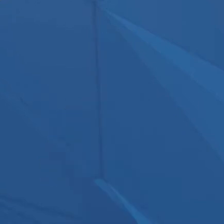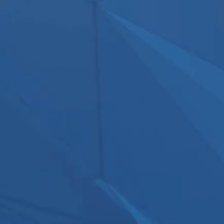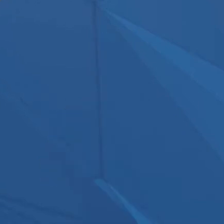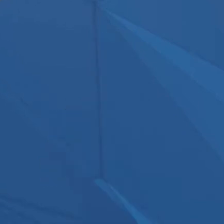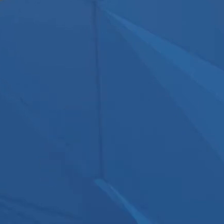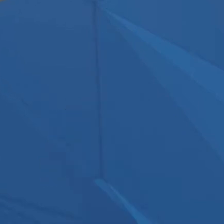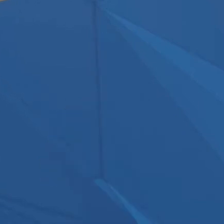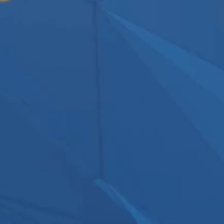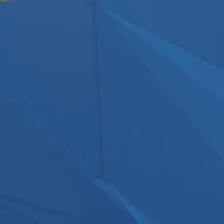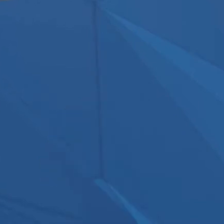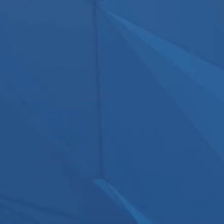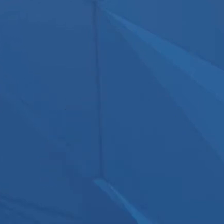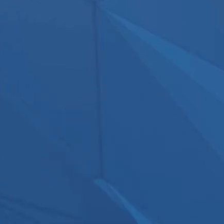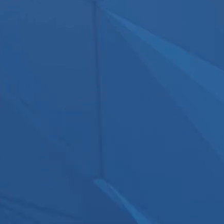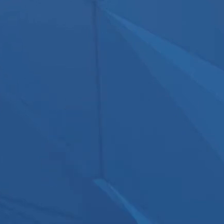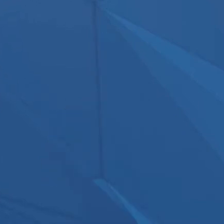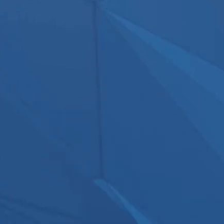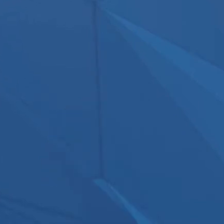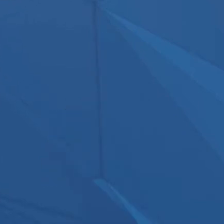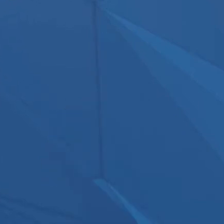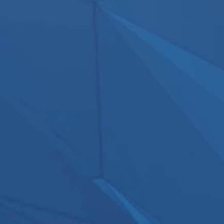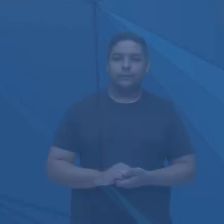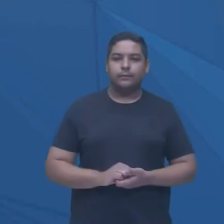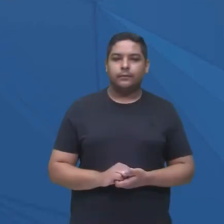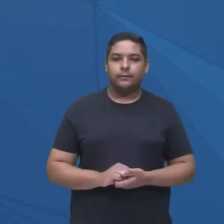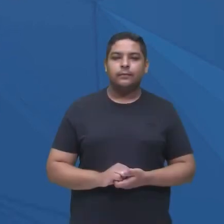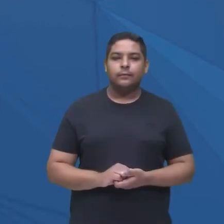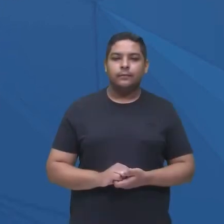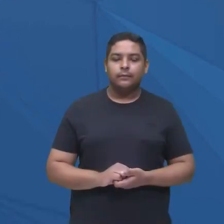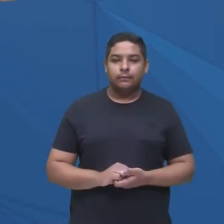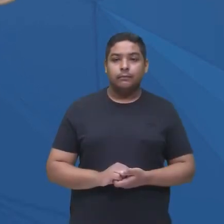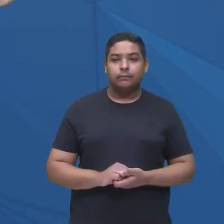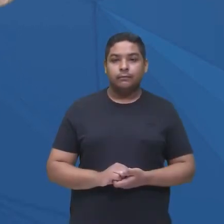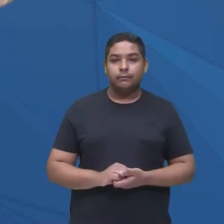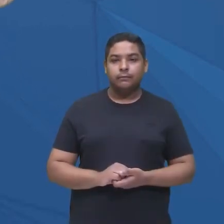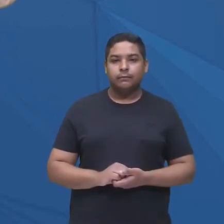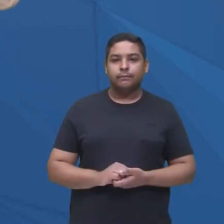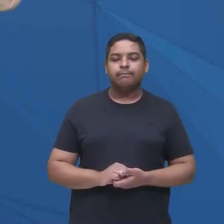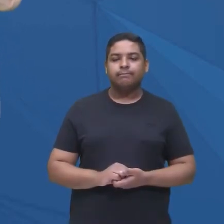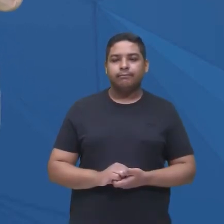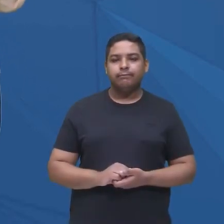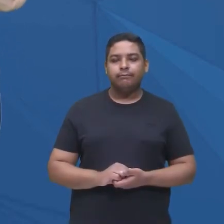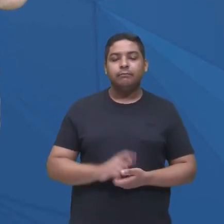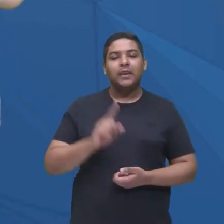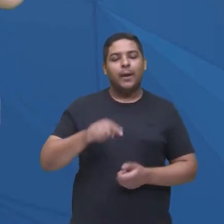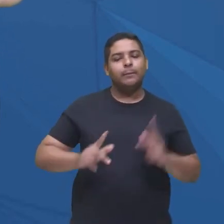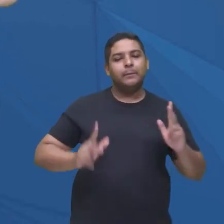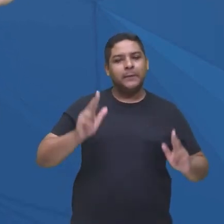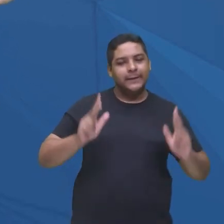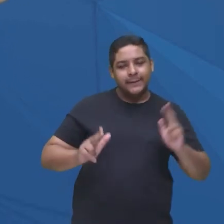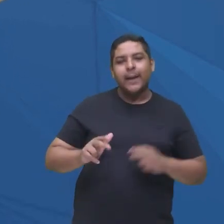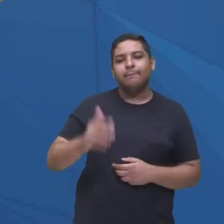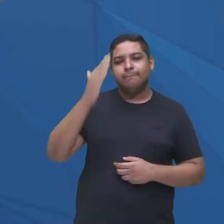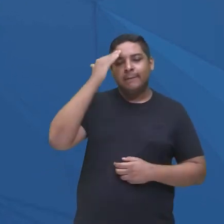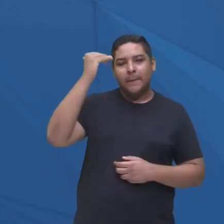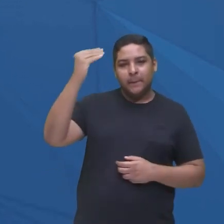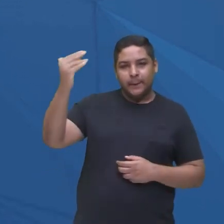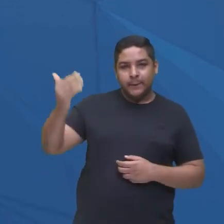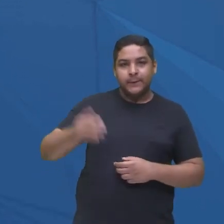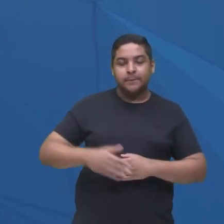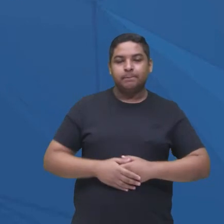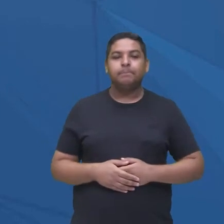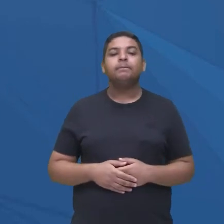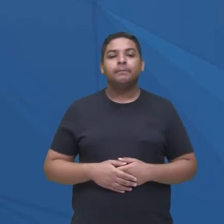todo um contexto por trás, e é uma série, como a gente falou, bastante assistida ao longo do tempo, beleza? Outra